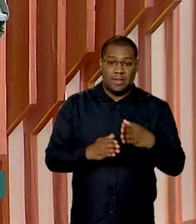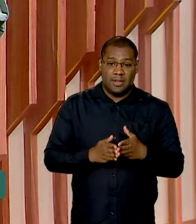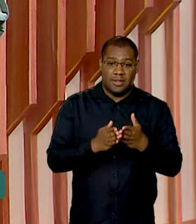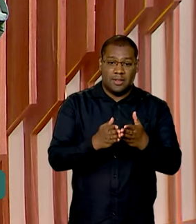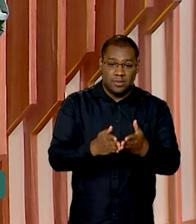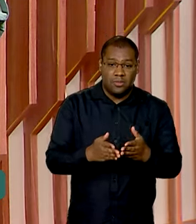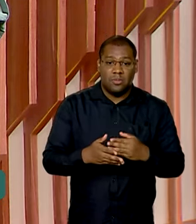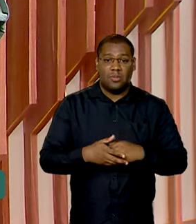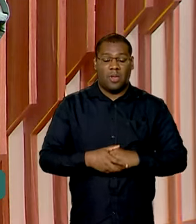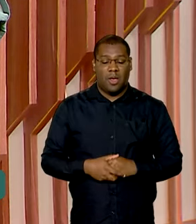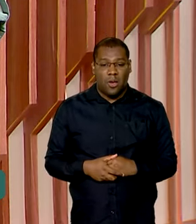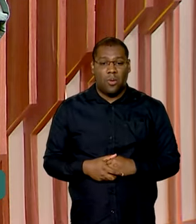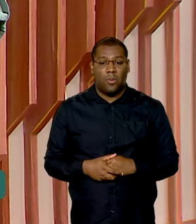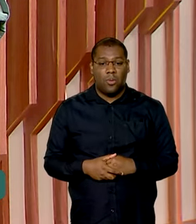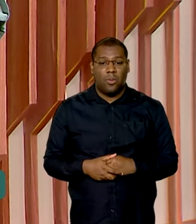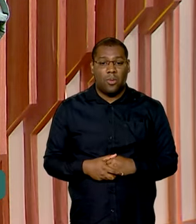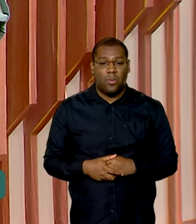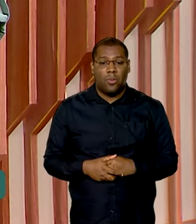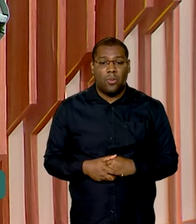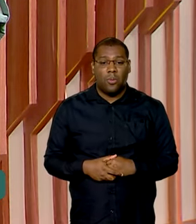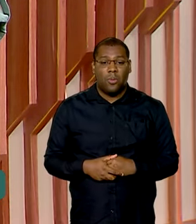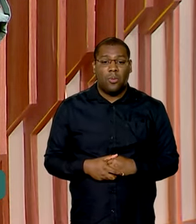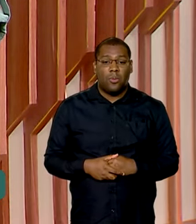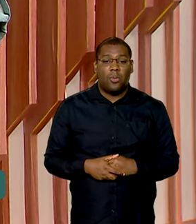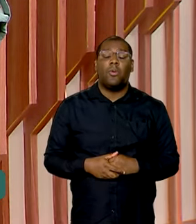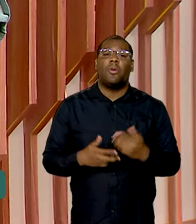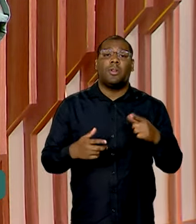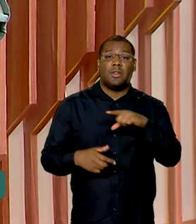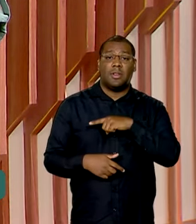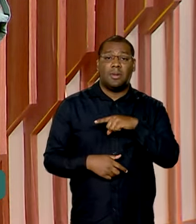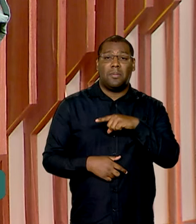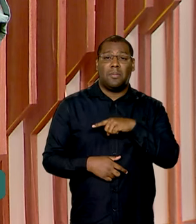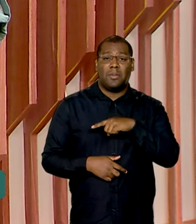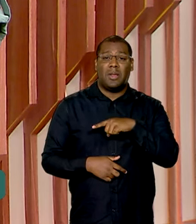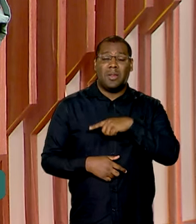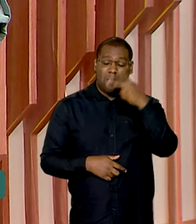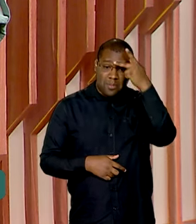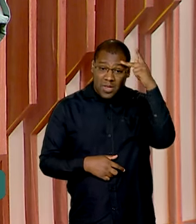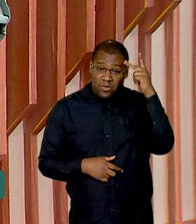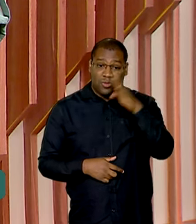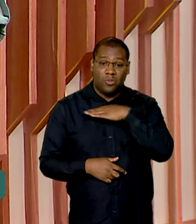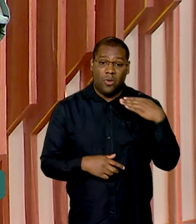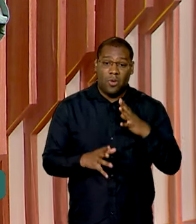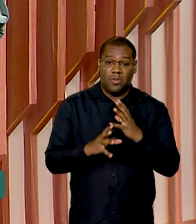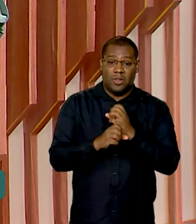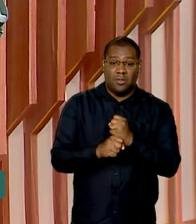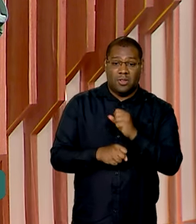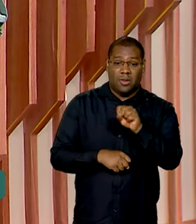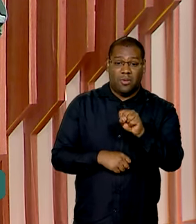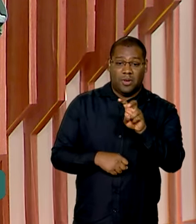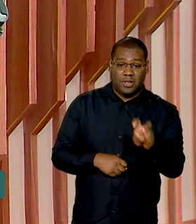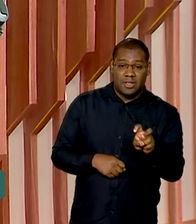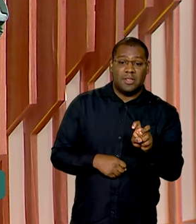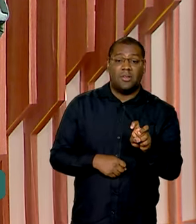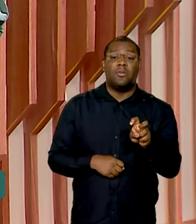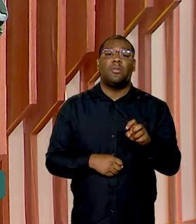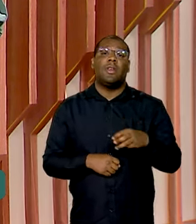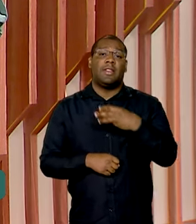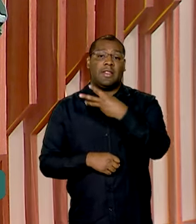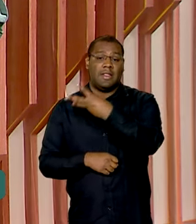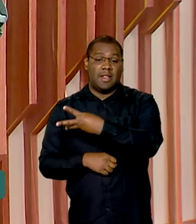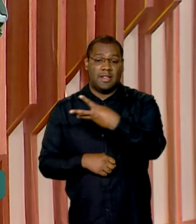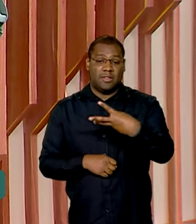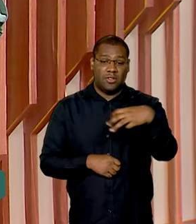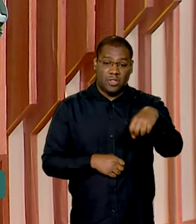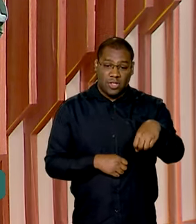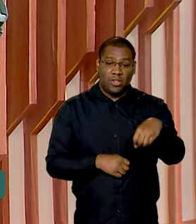Defesa Civil do Estado, foram contabilizados 85 mortes, 339 feridos, 134